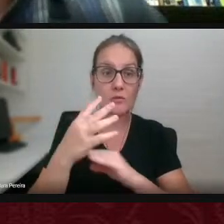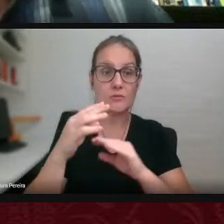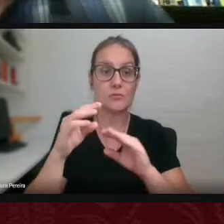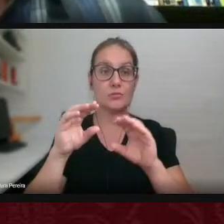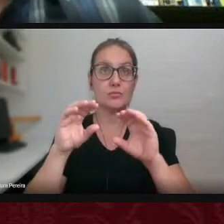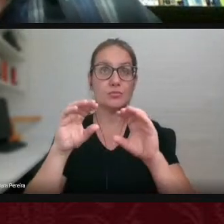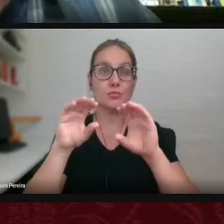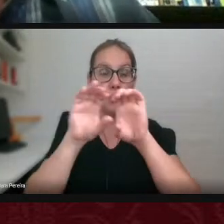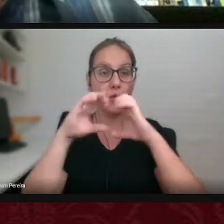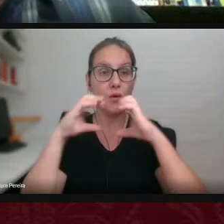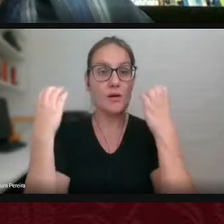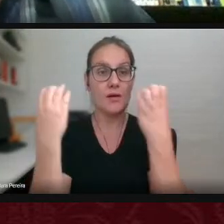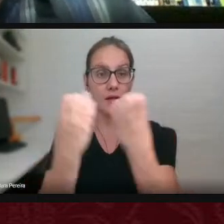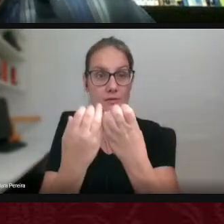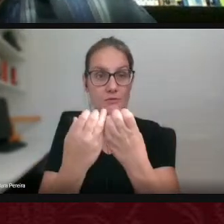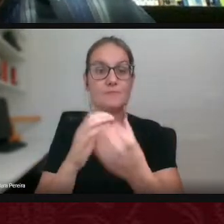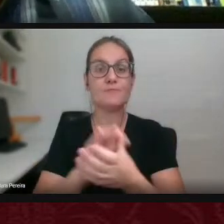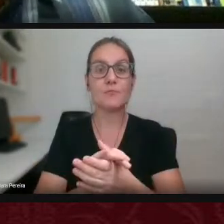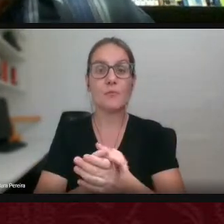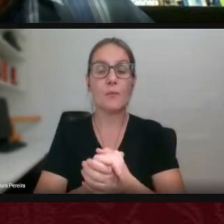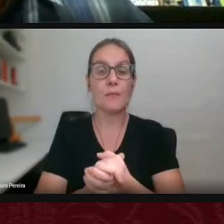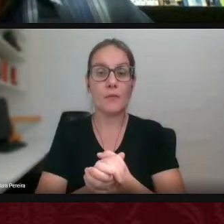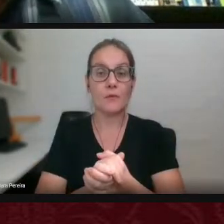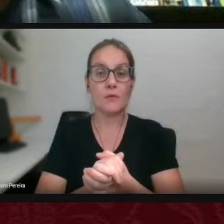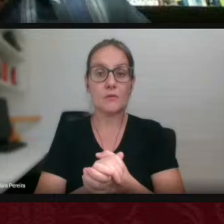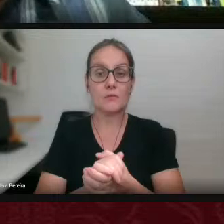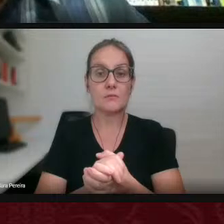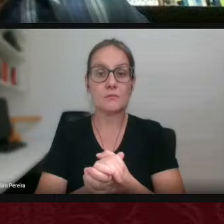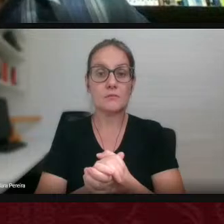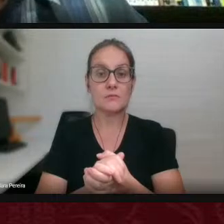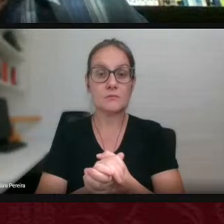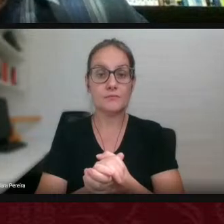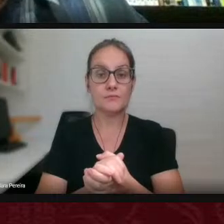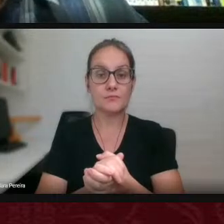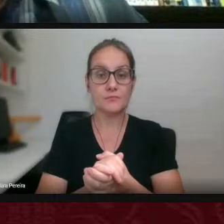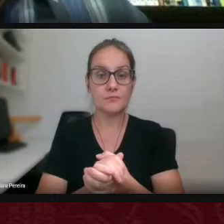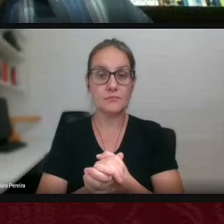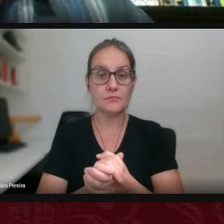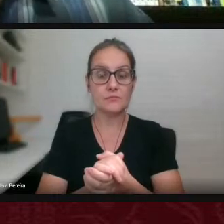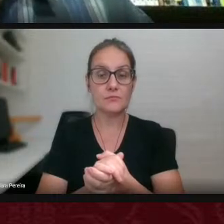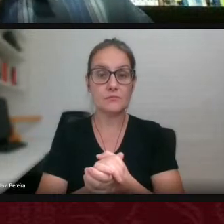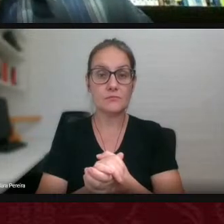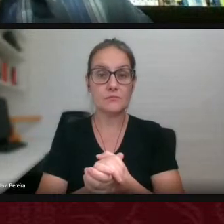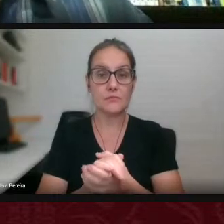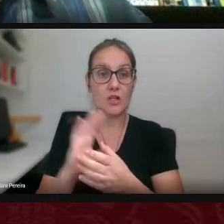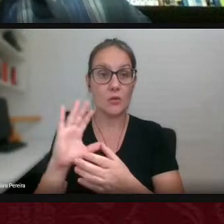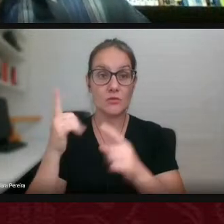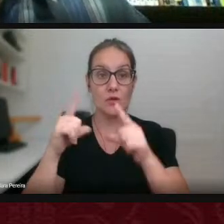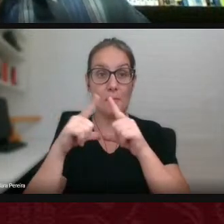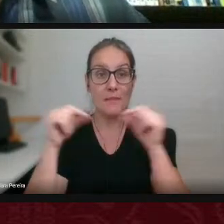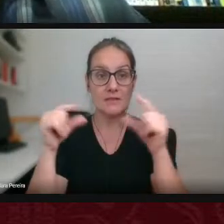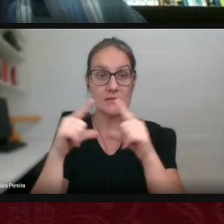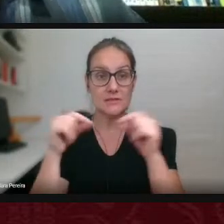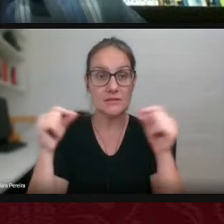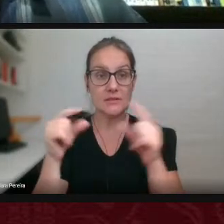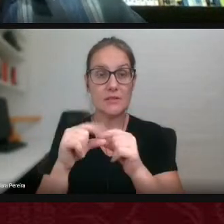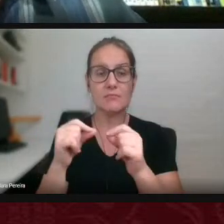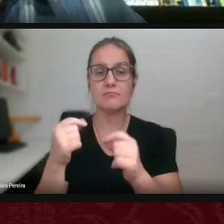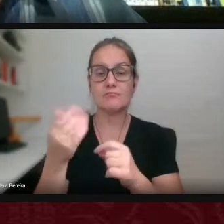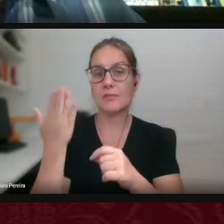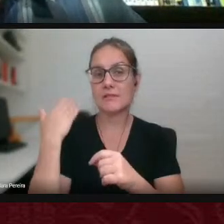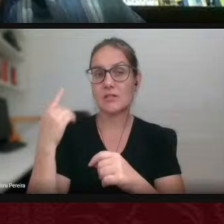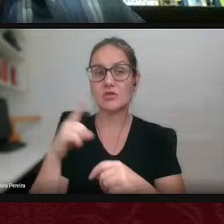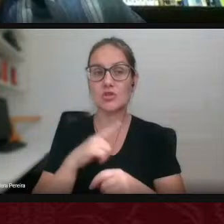foi organizado pelo Colégio Brasileiro de Ciências do Esporte em Brasília e Distrito Federal. Naquela época nós tínhamos duas